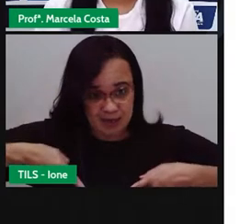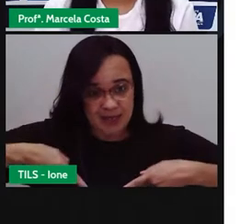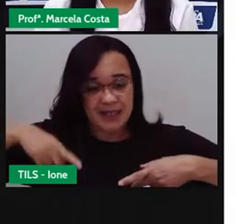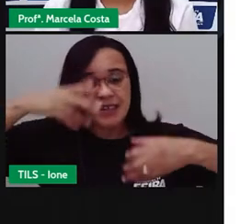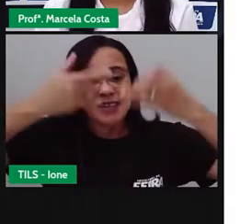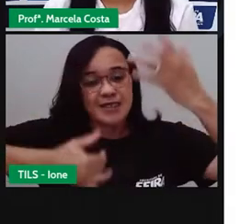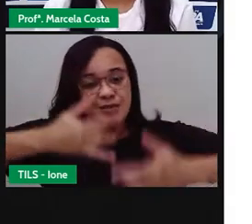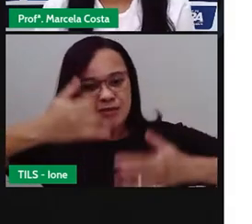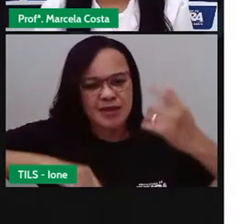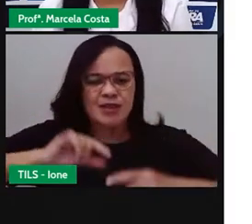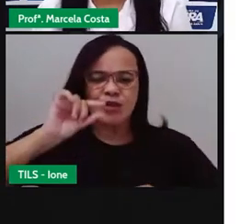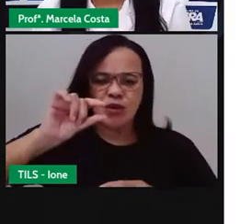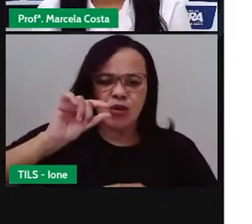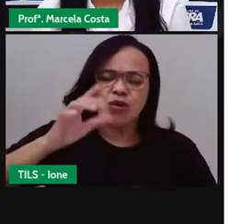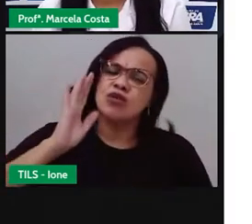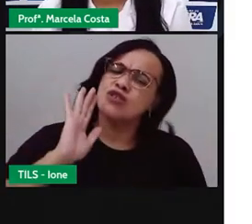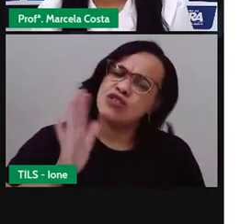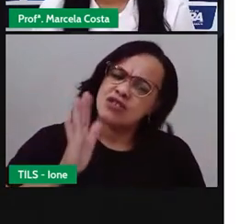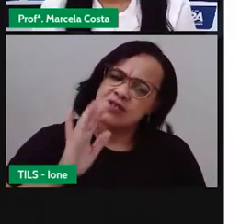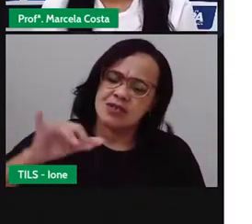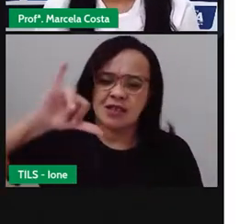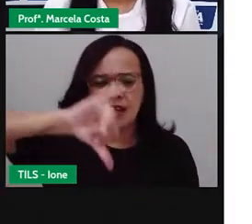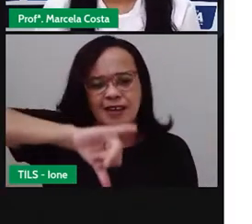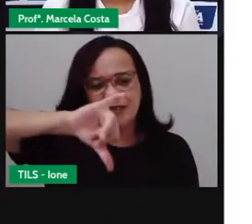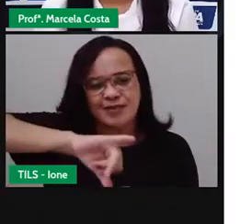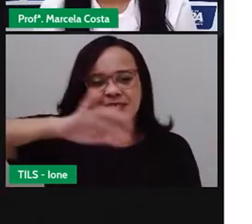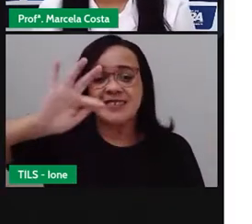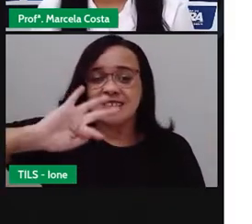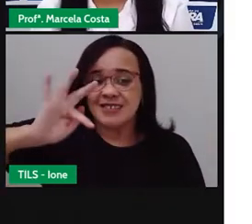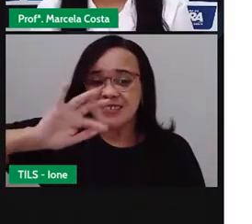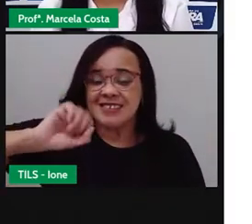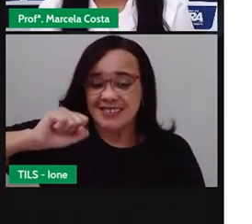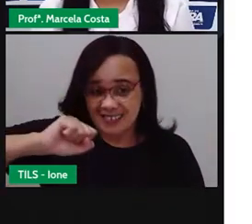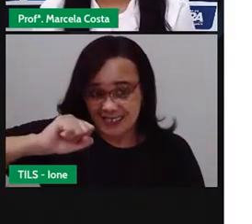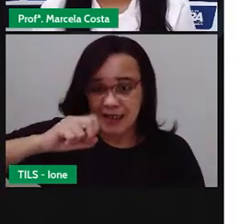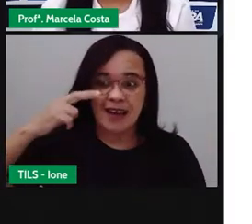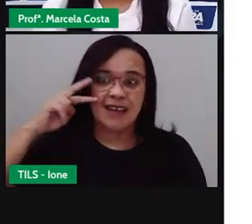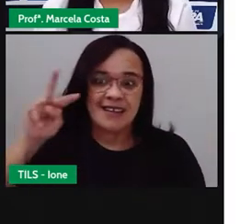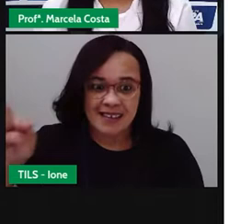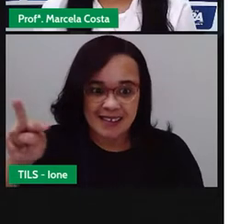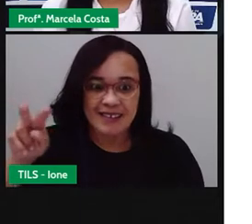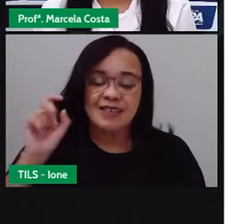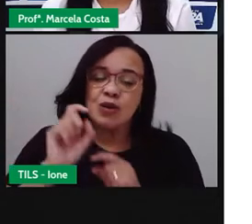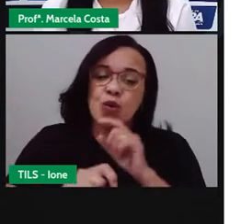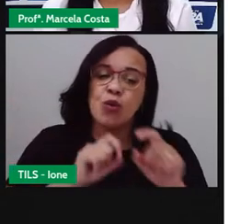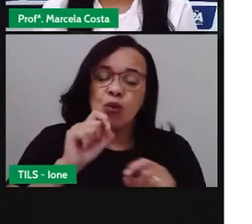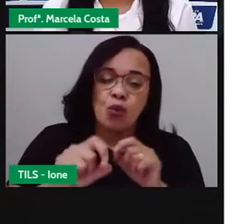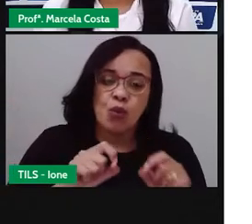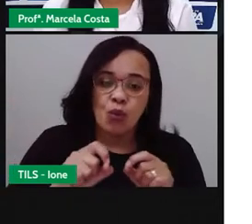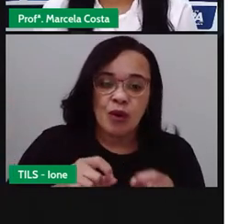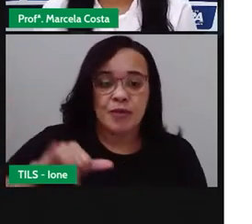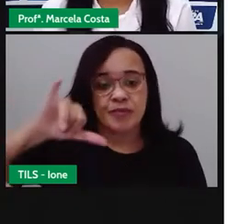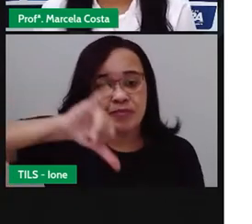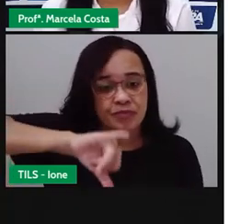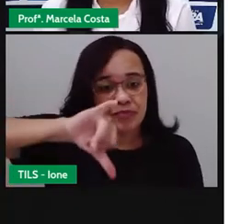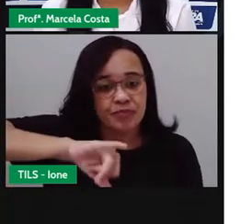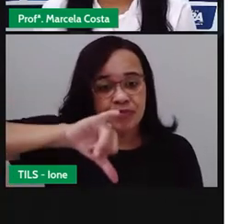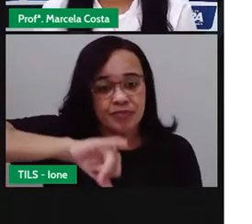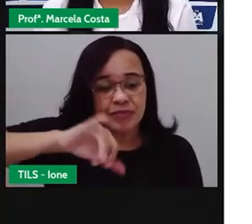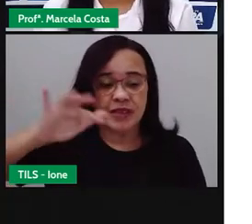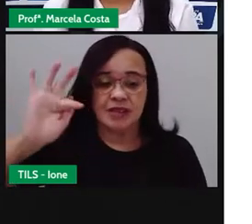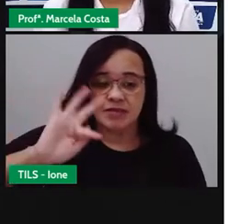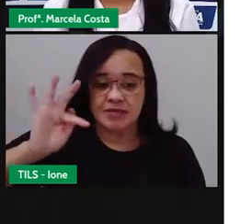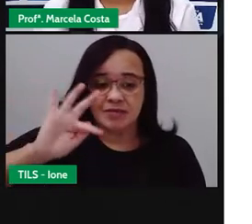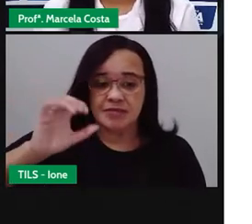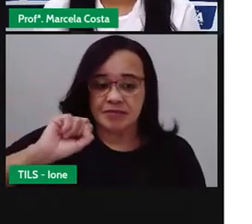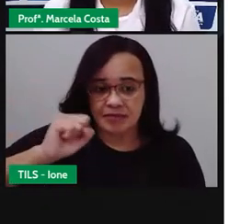Filícias da Santana. Não foi isso? E aí, lá, a gente viu que o Centro de Abastecimento e Filícias da